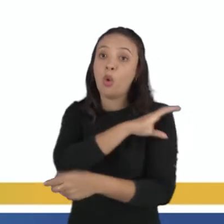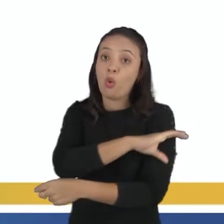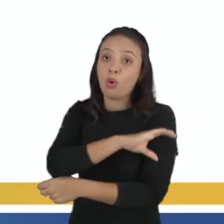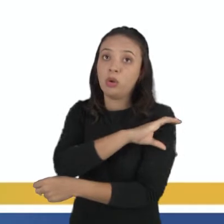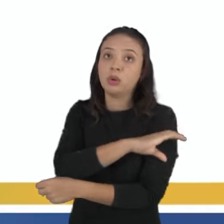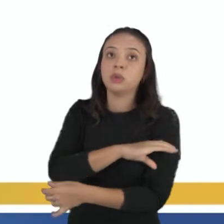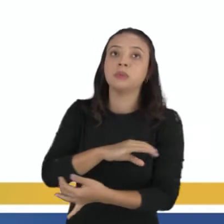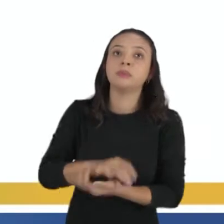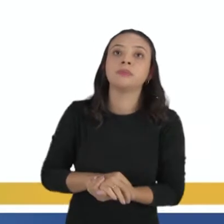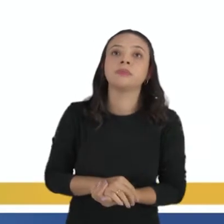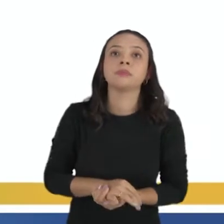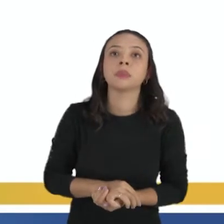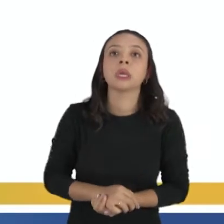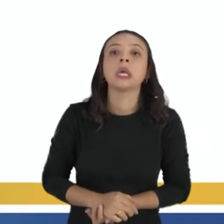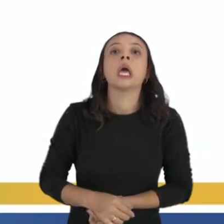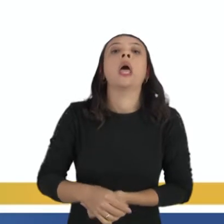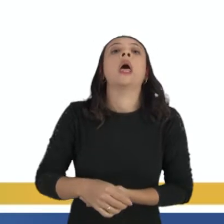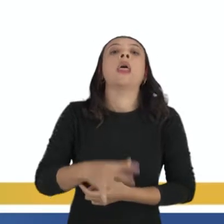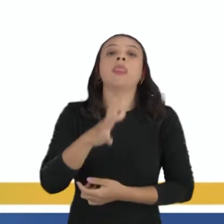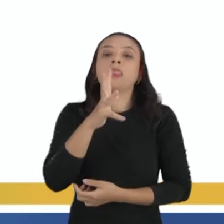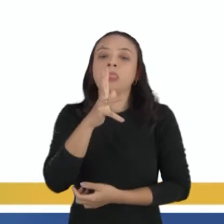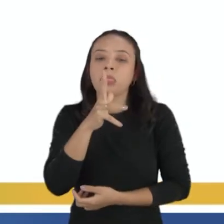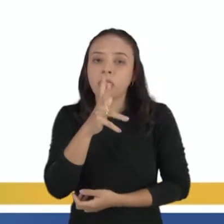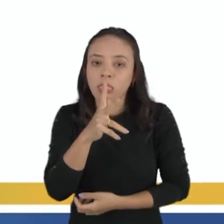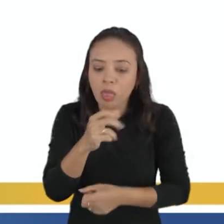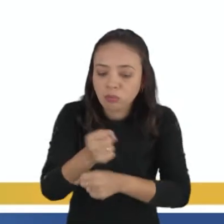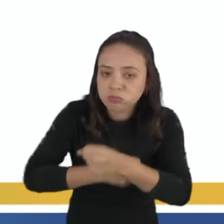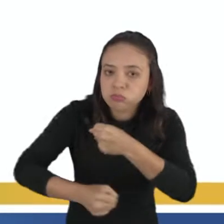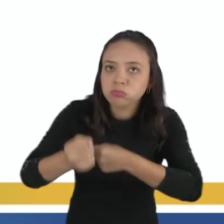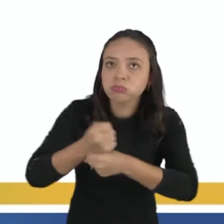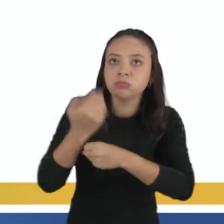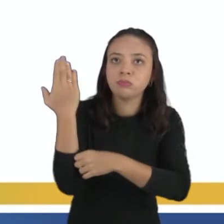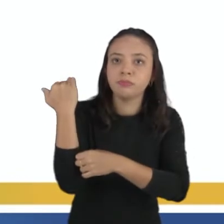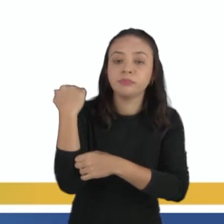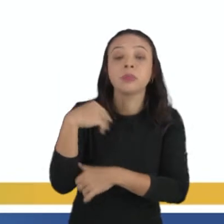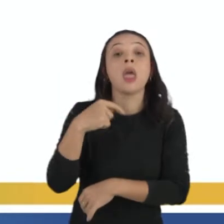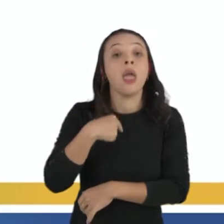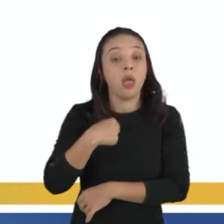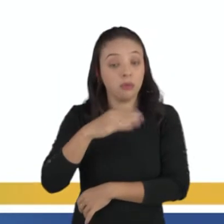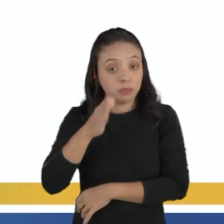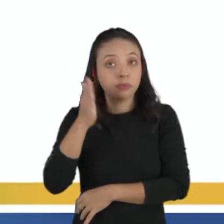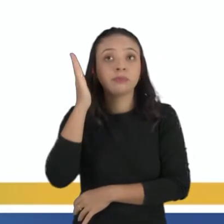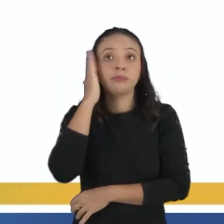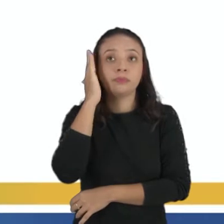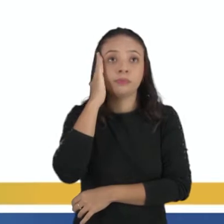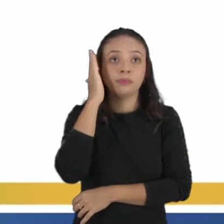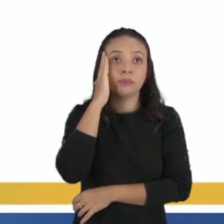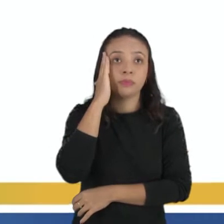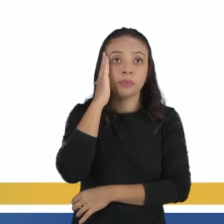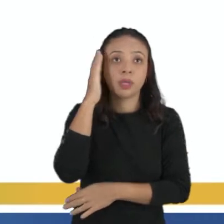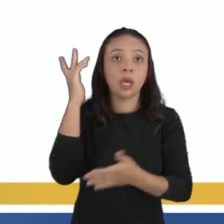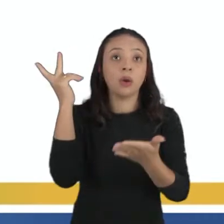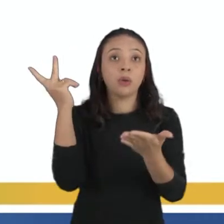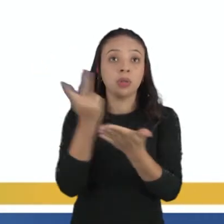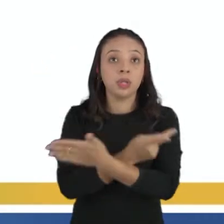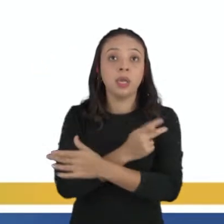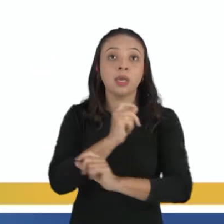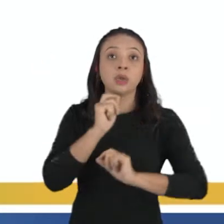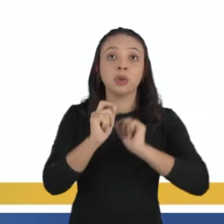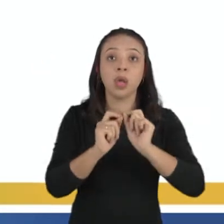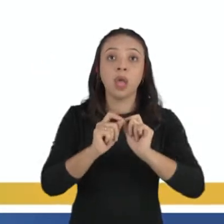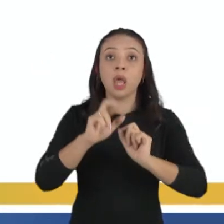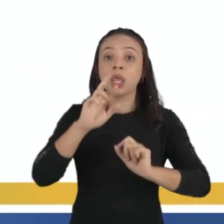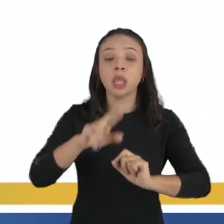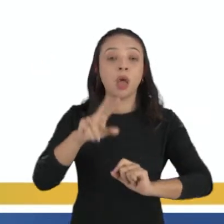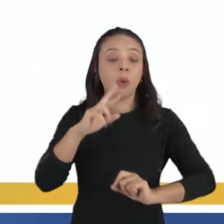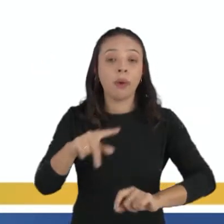que já vem perdurando desde o ano anterior. É de meu total conhecimento que tal situação não é ocasionada